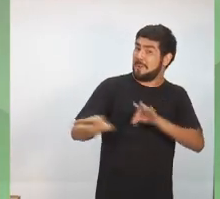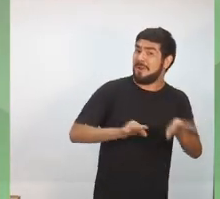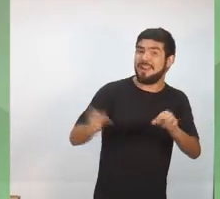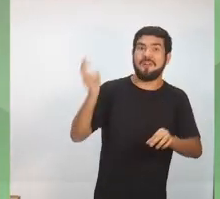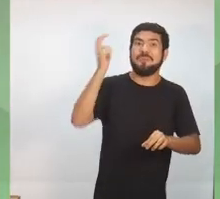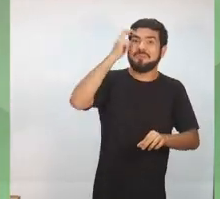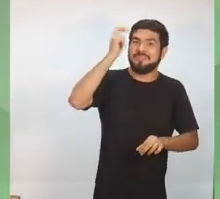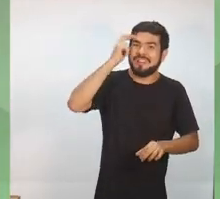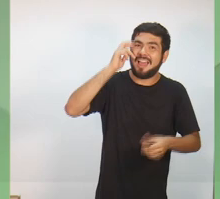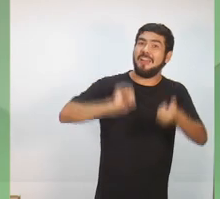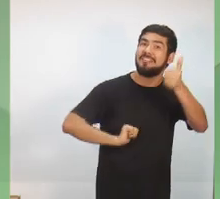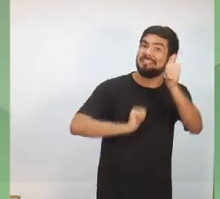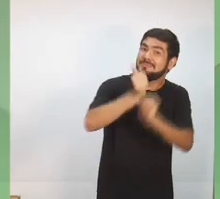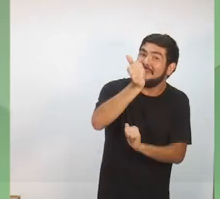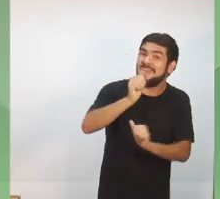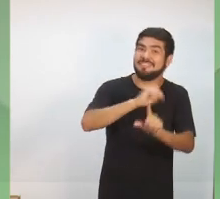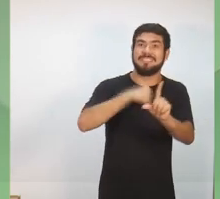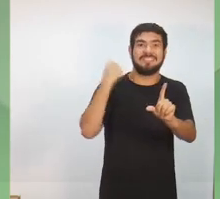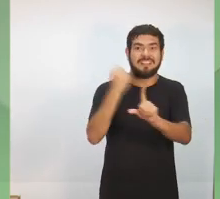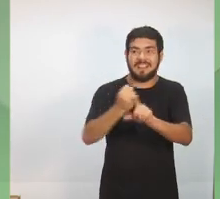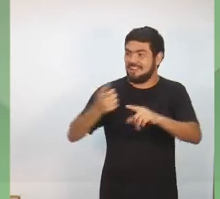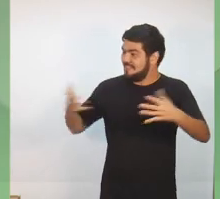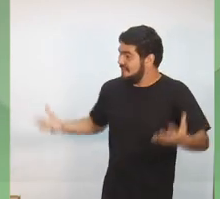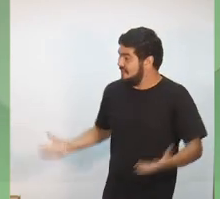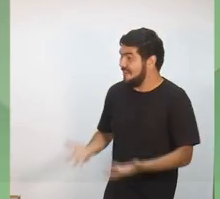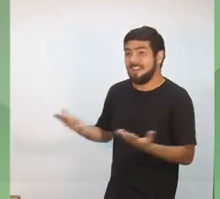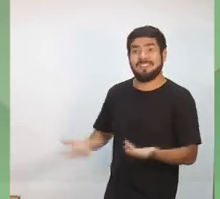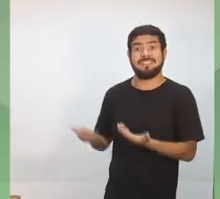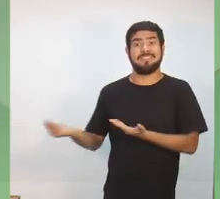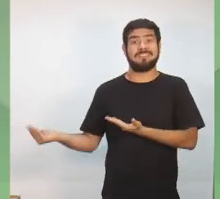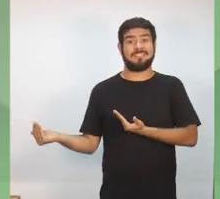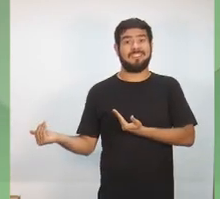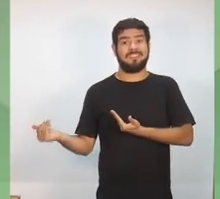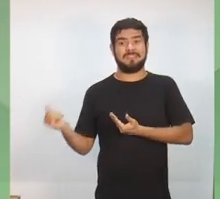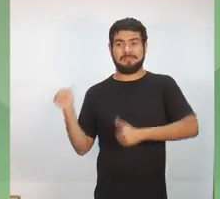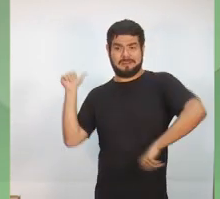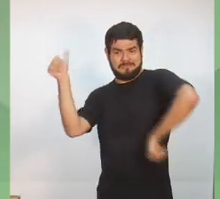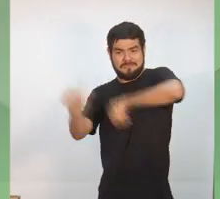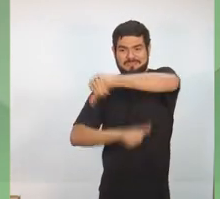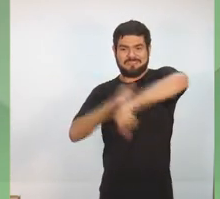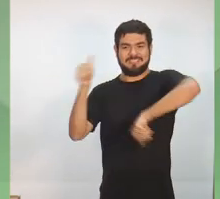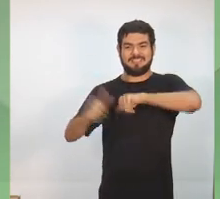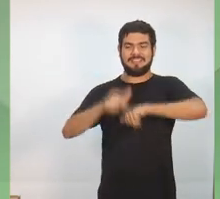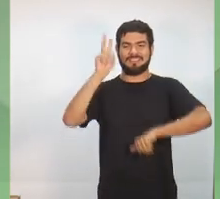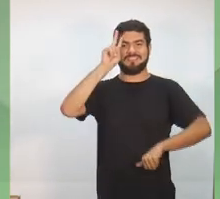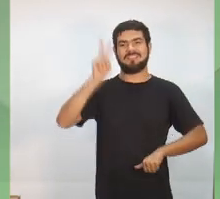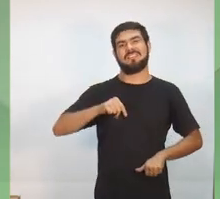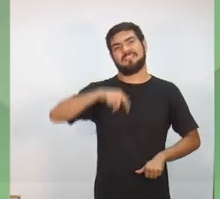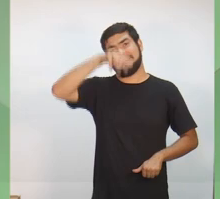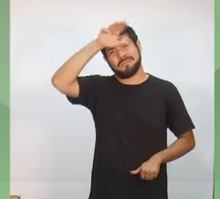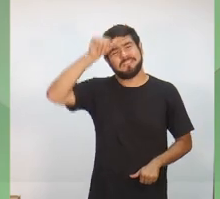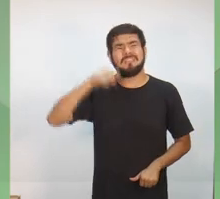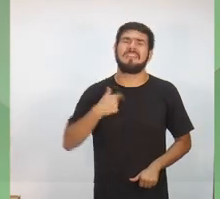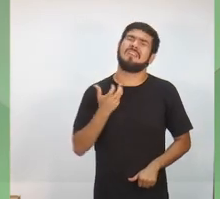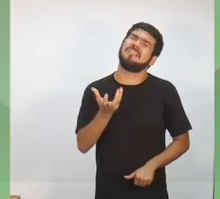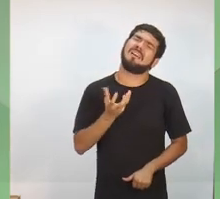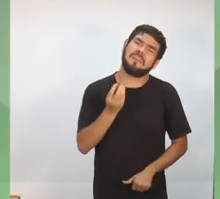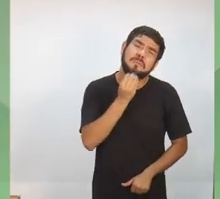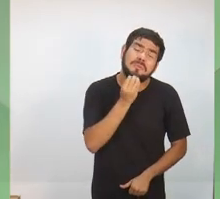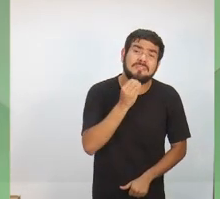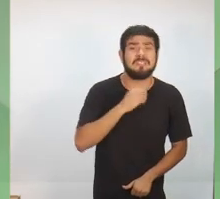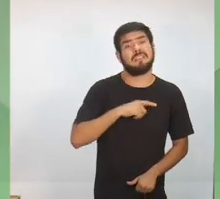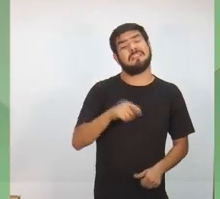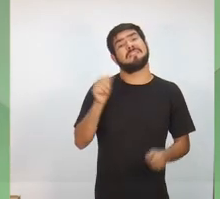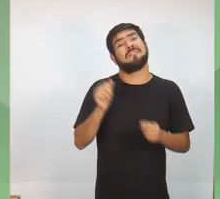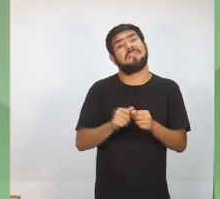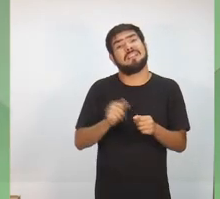social. Nós vamos valorizar a nossa juventude para mudar o rumo da história do Amazonas. Eu quero ter uma oportunidade